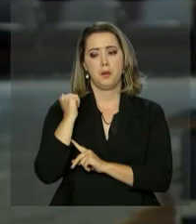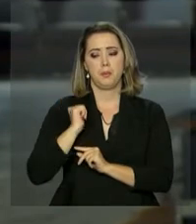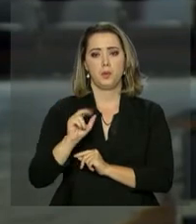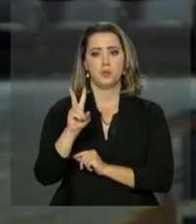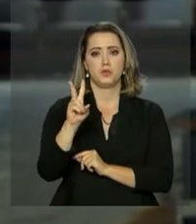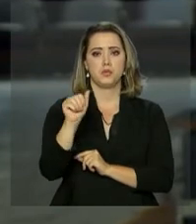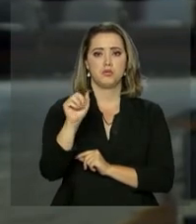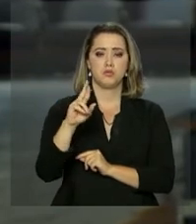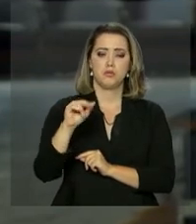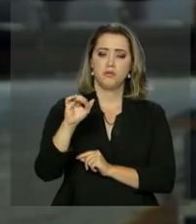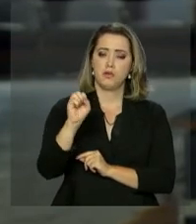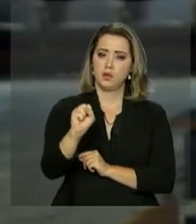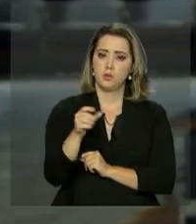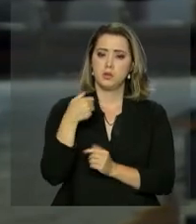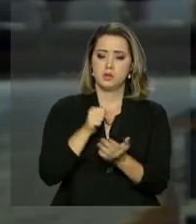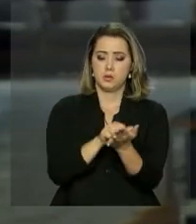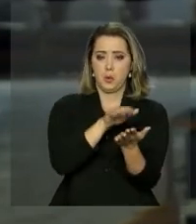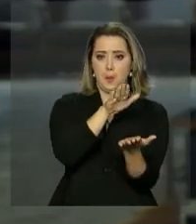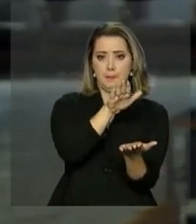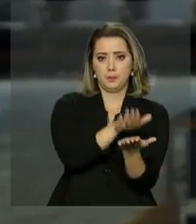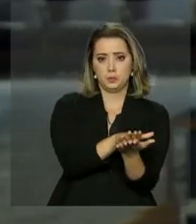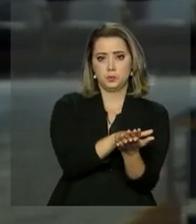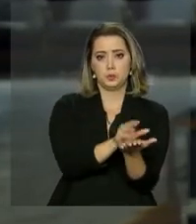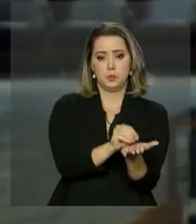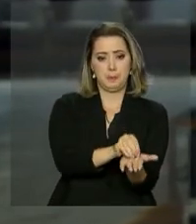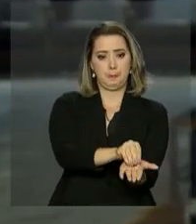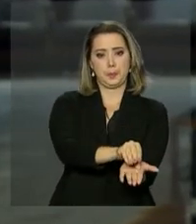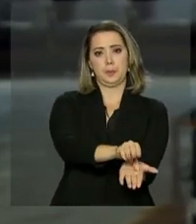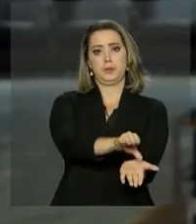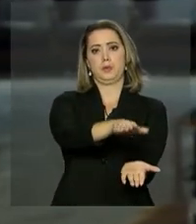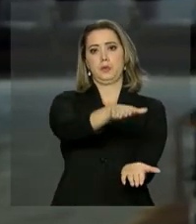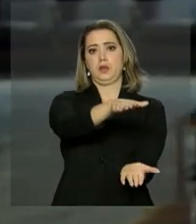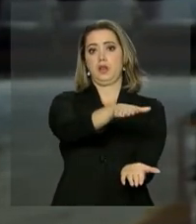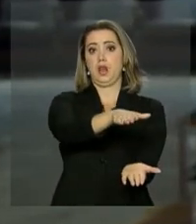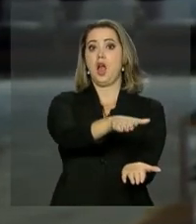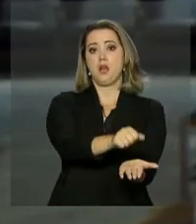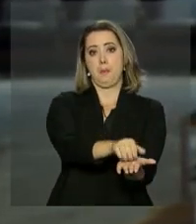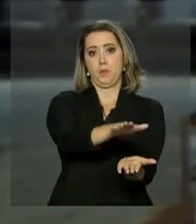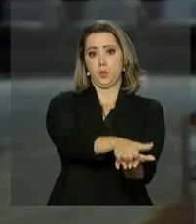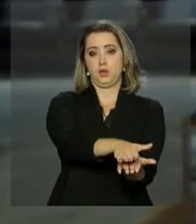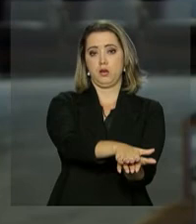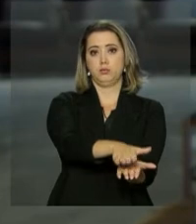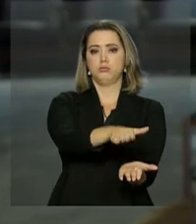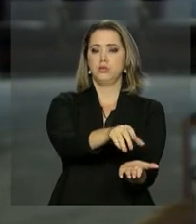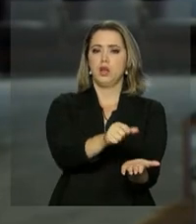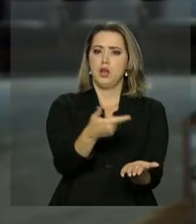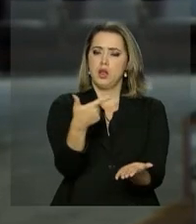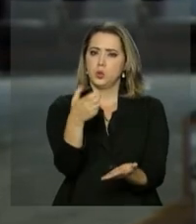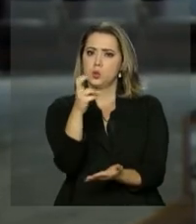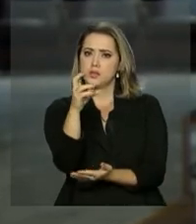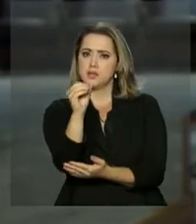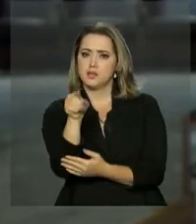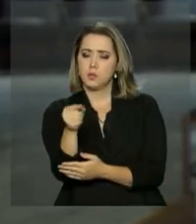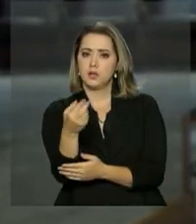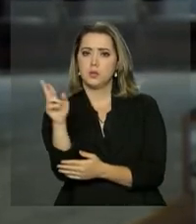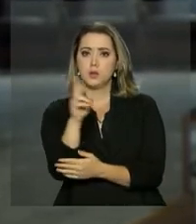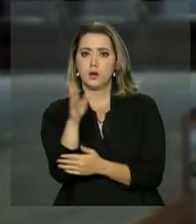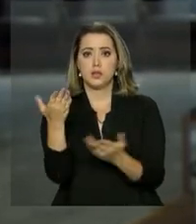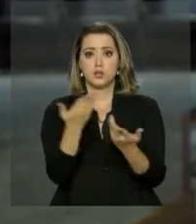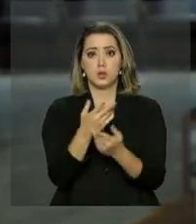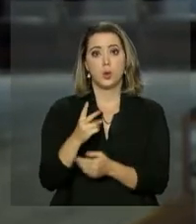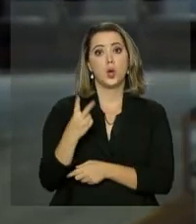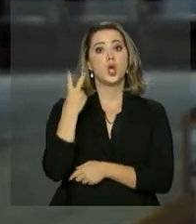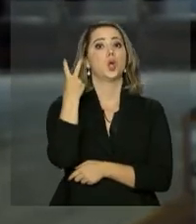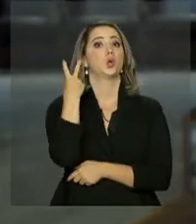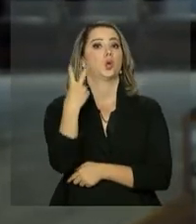do Banco Central para esses crimes contra o sistema financeiro nacional passa de R$ 250 mil para R$